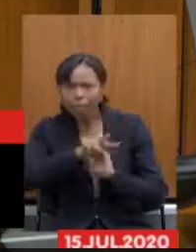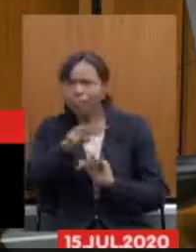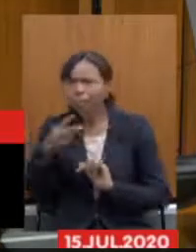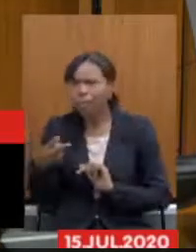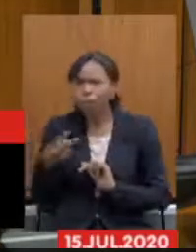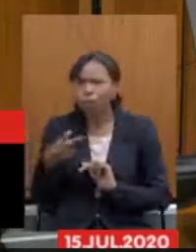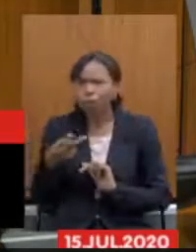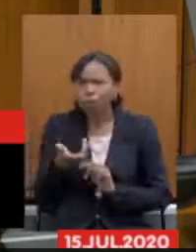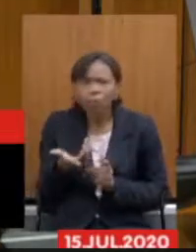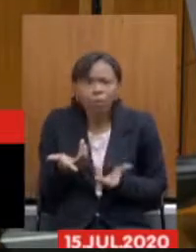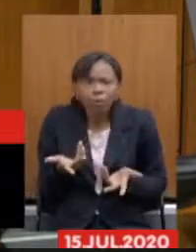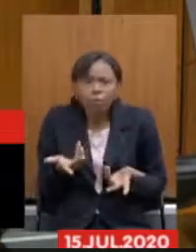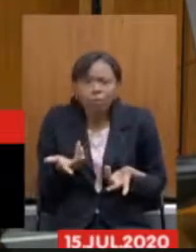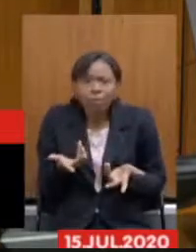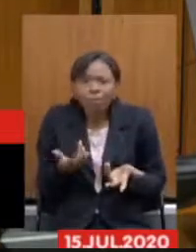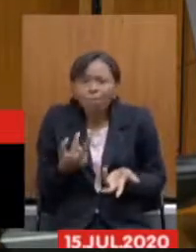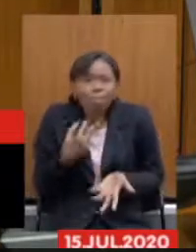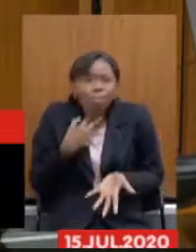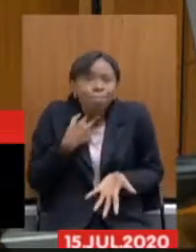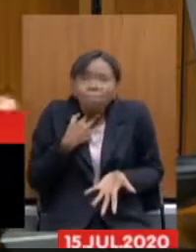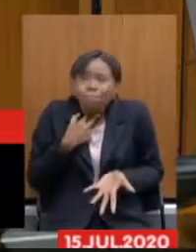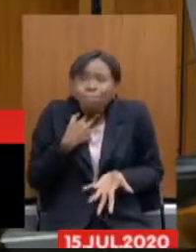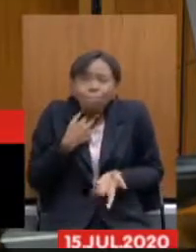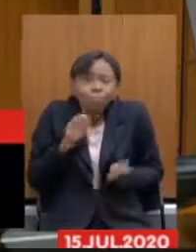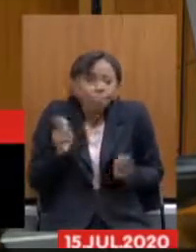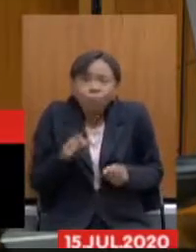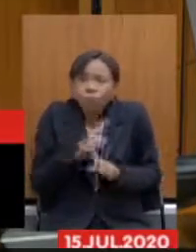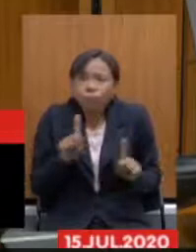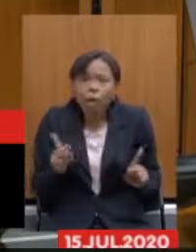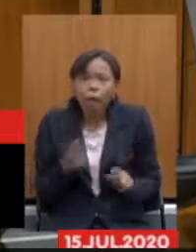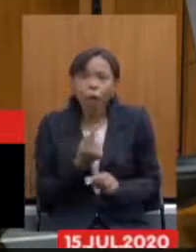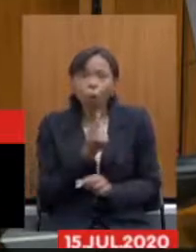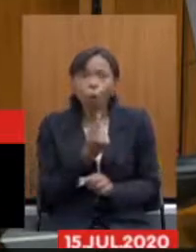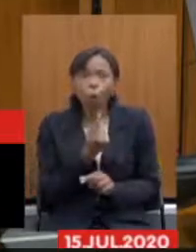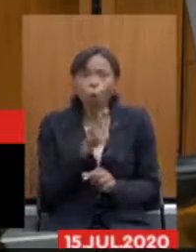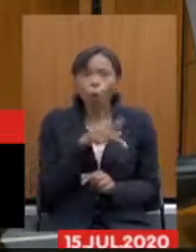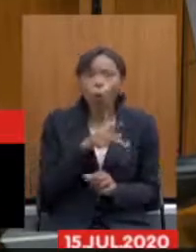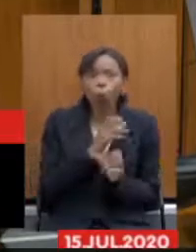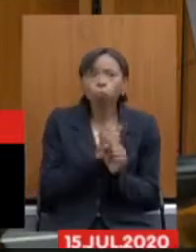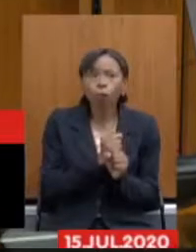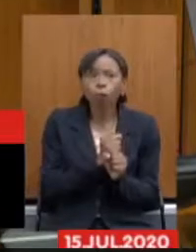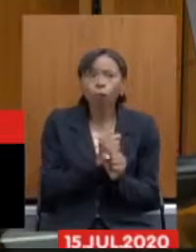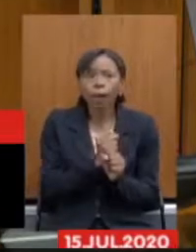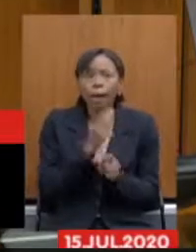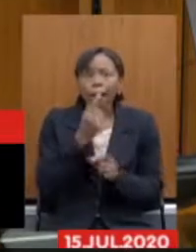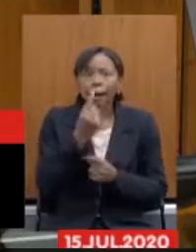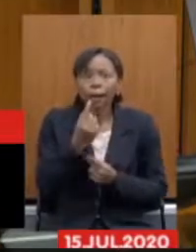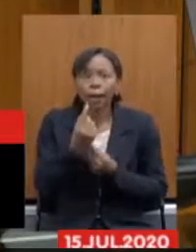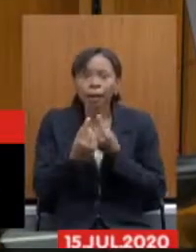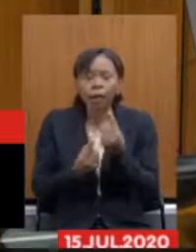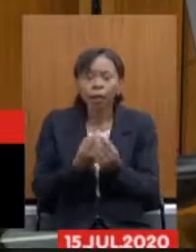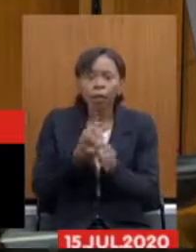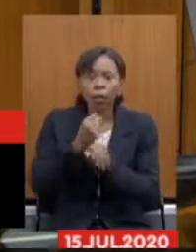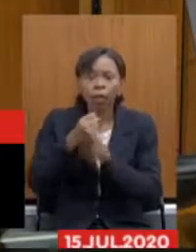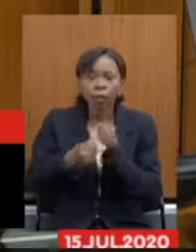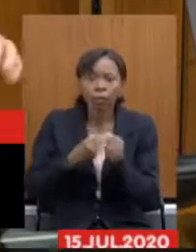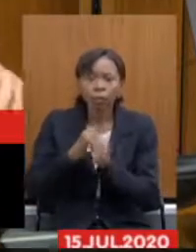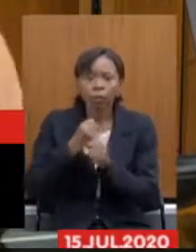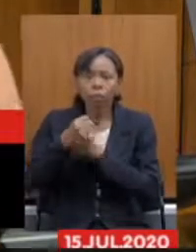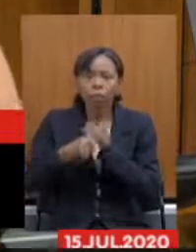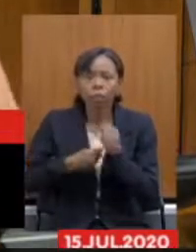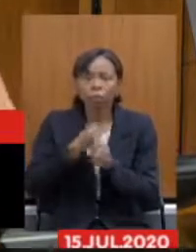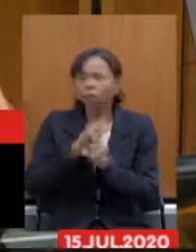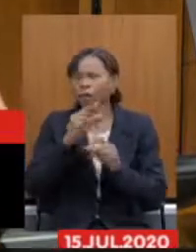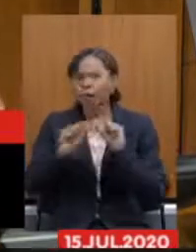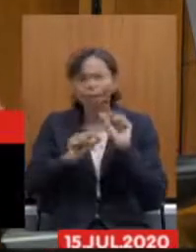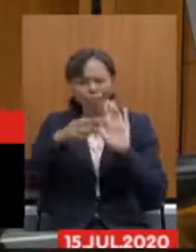inalcançáveis se manter que fala de um ponto a cada ano isso quer dizer o seguinte olha eu estou dando